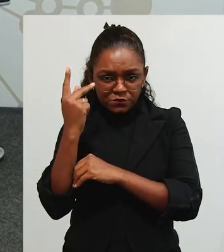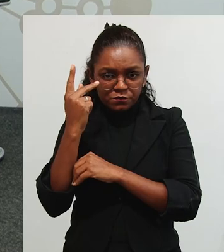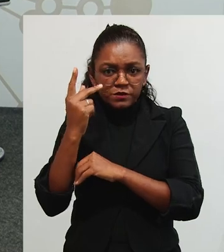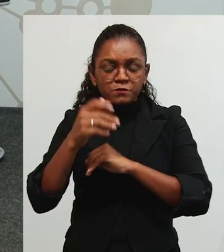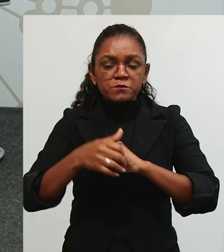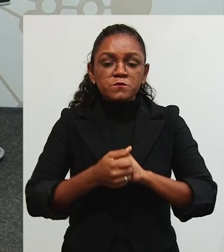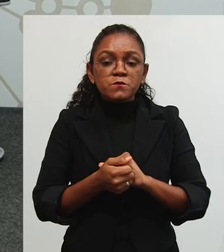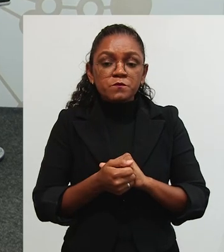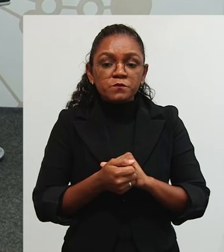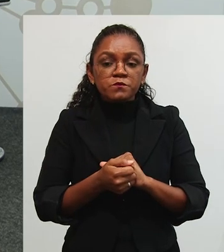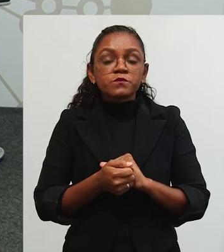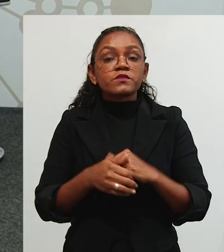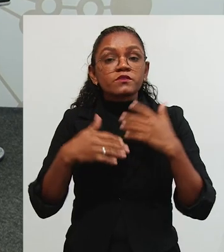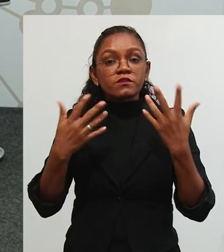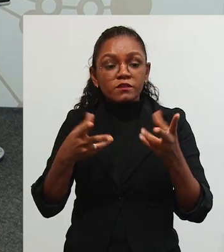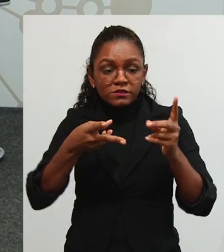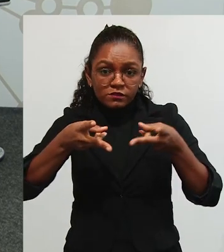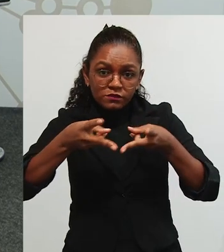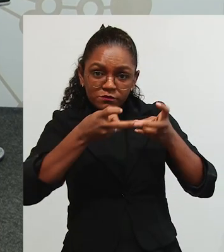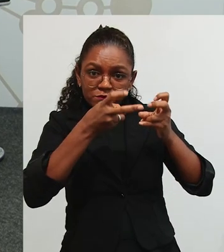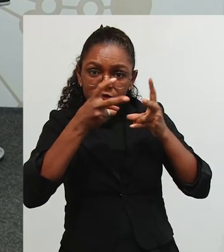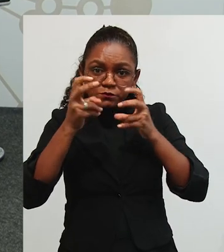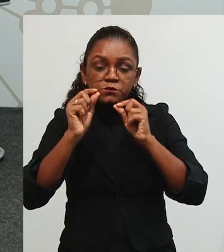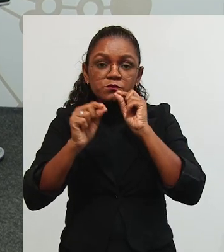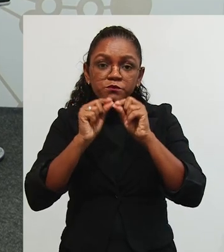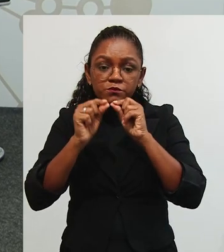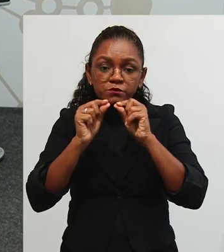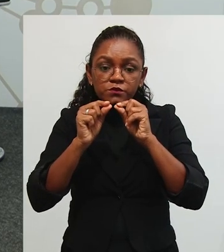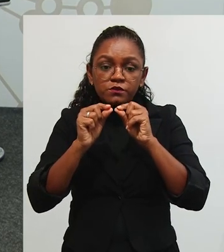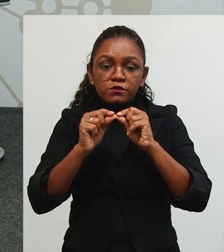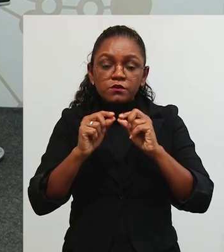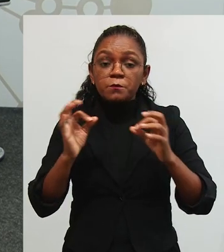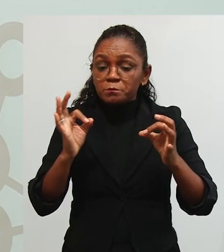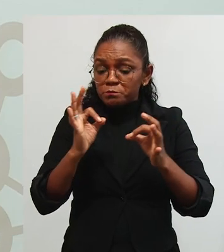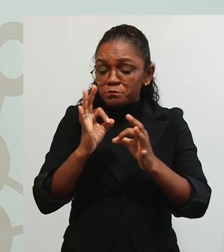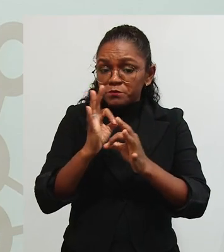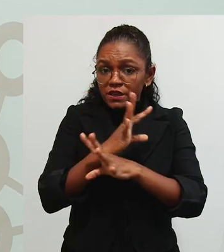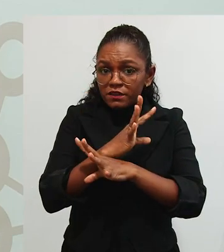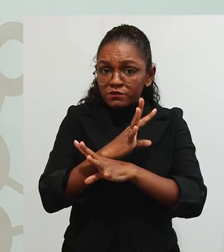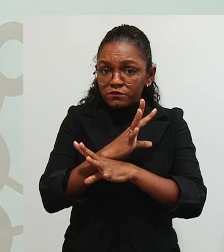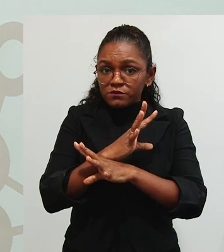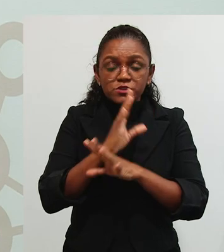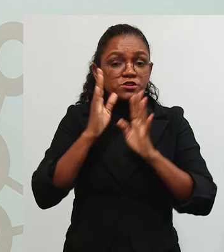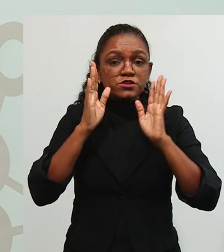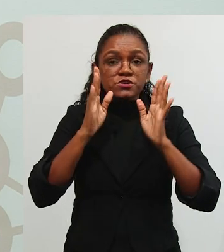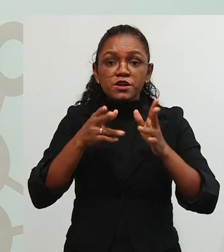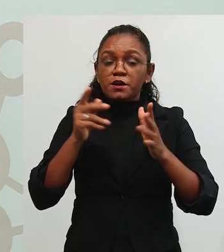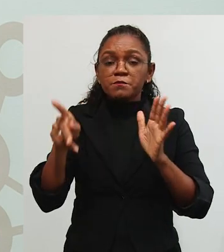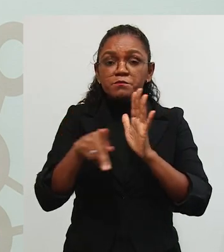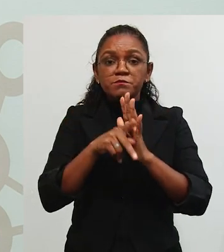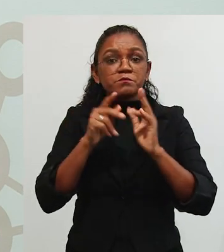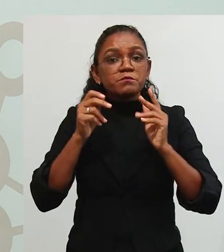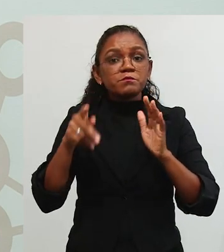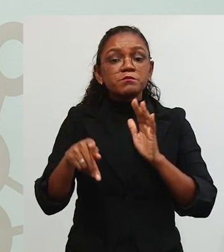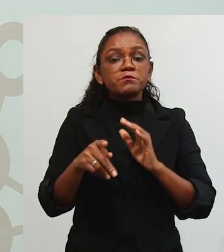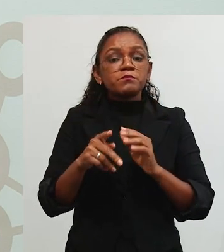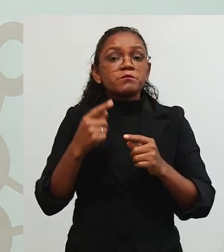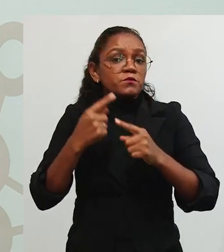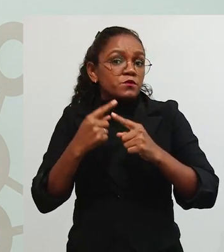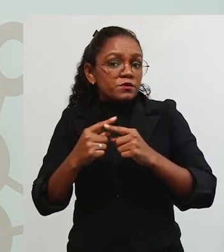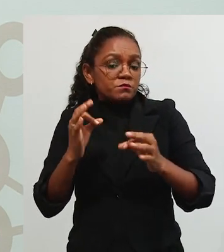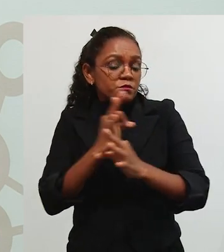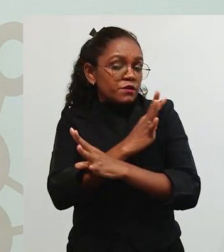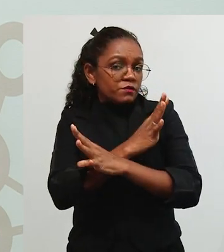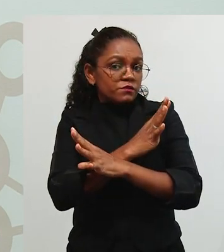buscar o pleno desenvolvimento da pessoa, daí, nessa concepção, o pleno desenvolvimento já é determinado, como você